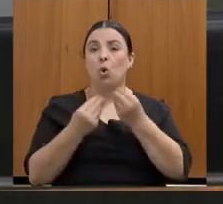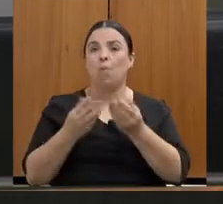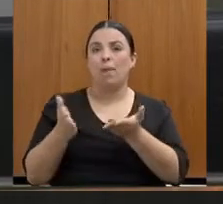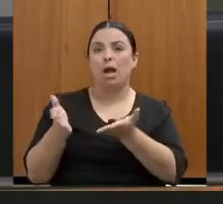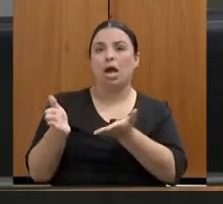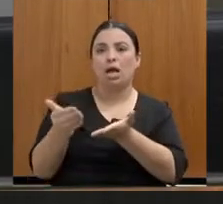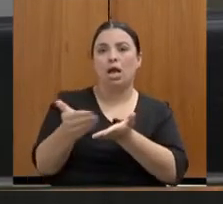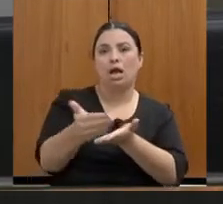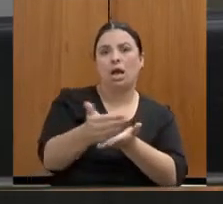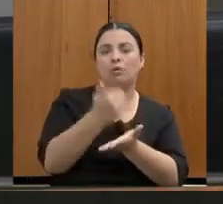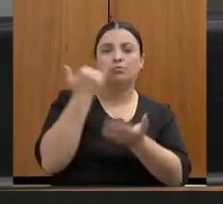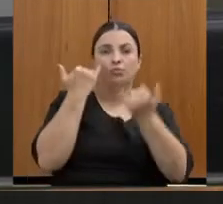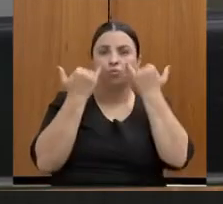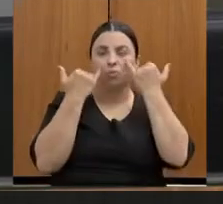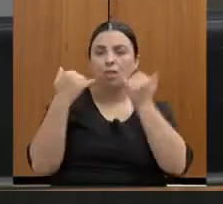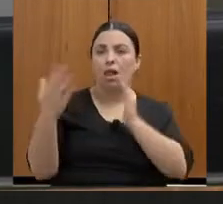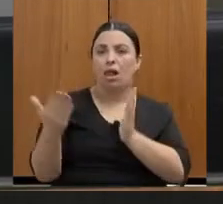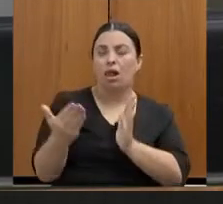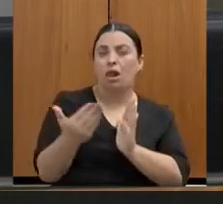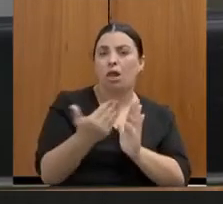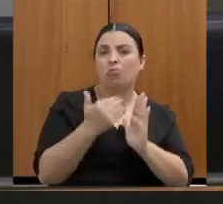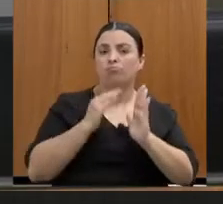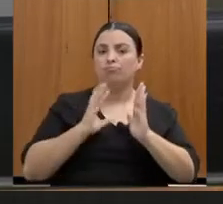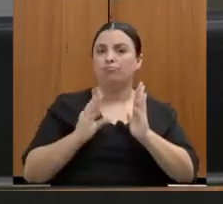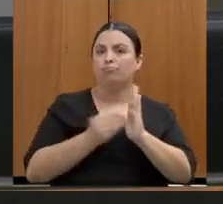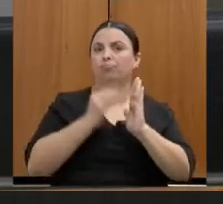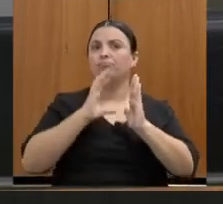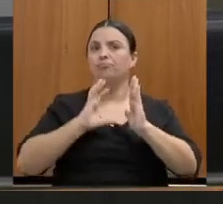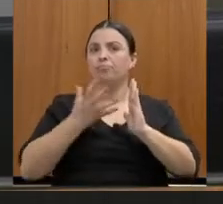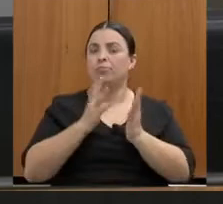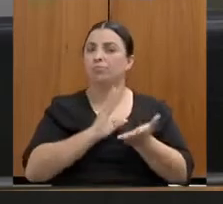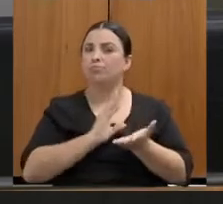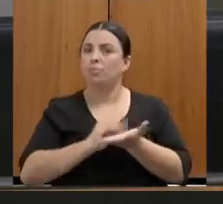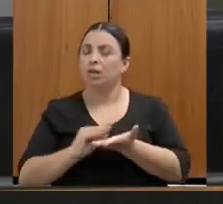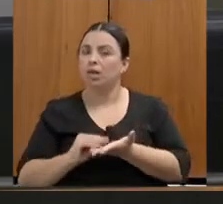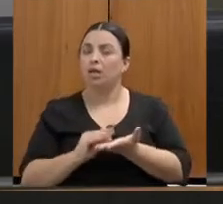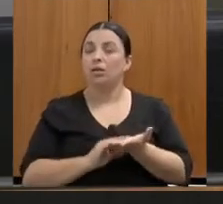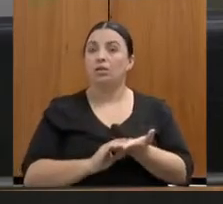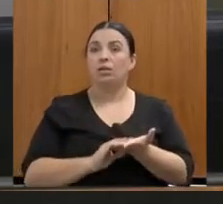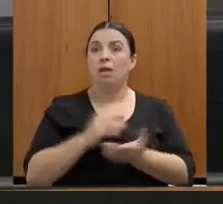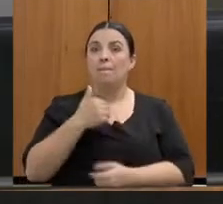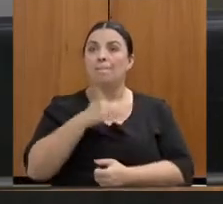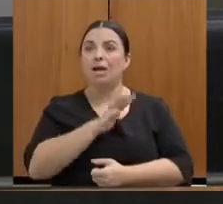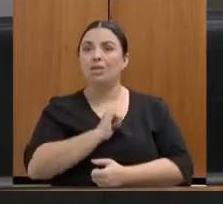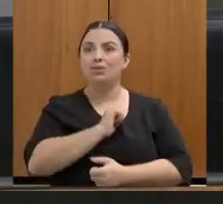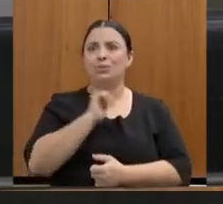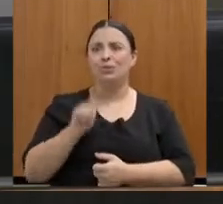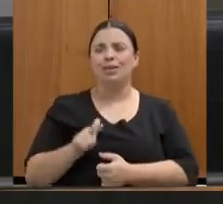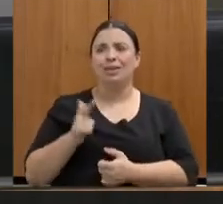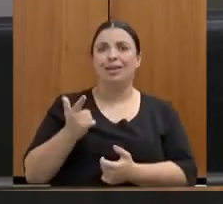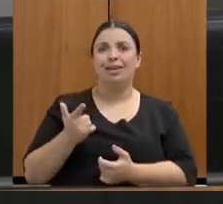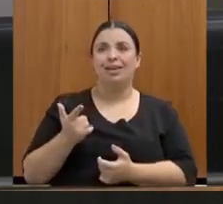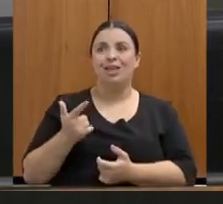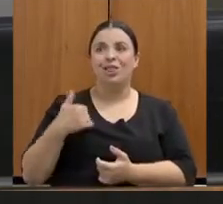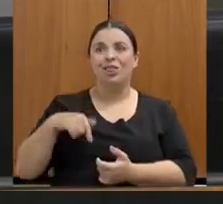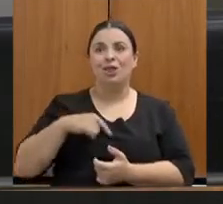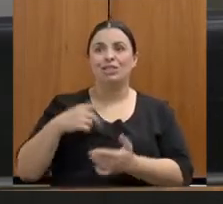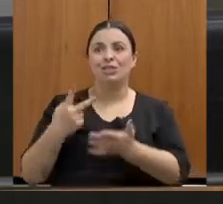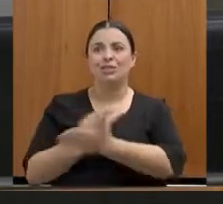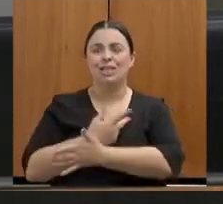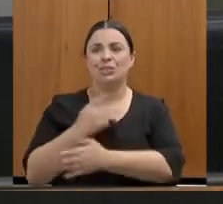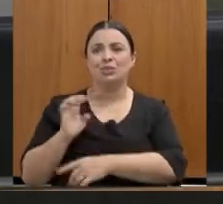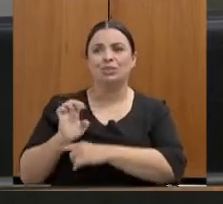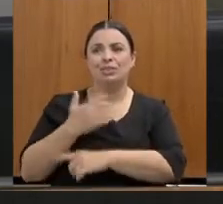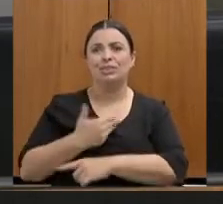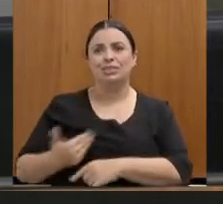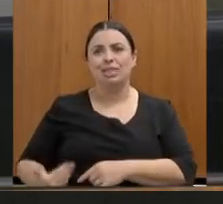nós conseguimos apurar enquanto Estado, enquanto sociedade, dos atendimentos que acontecem dentro das